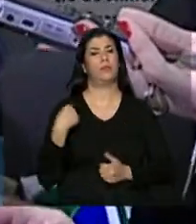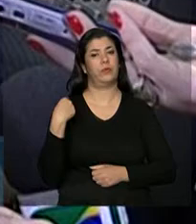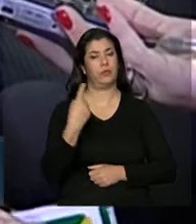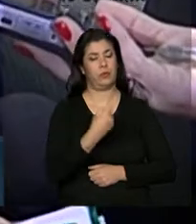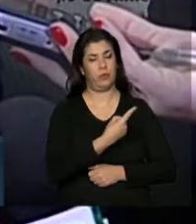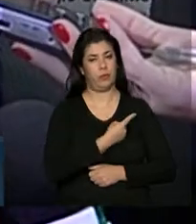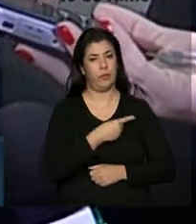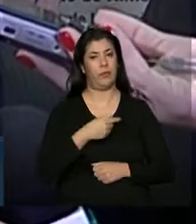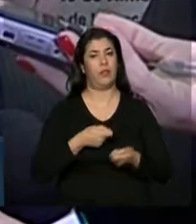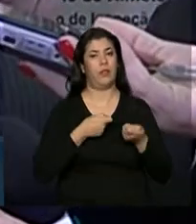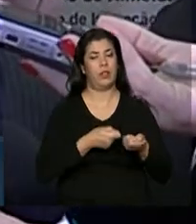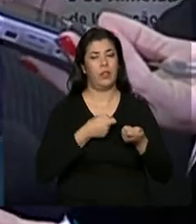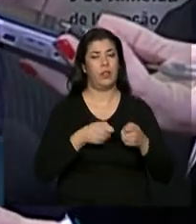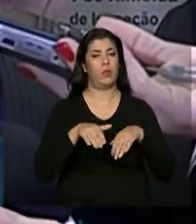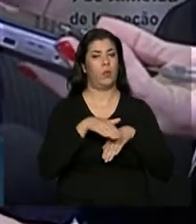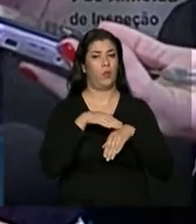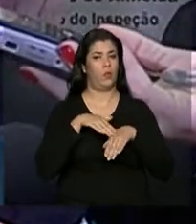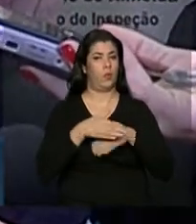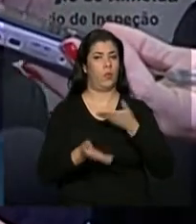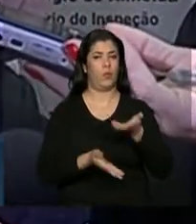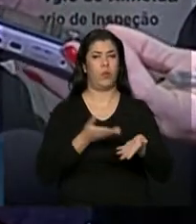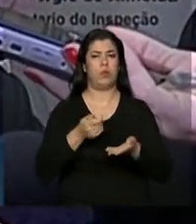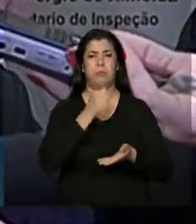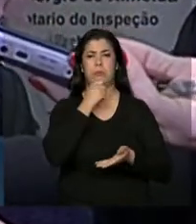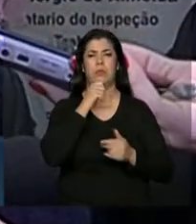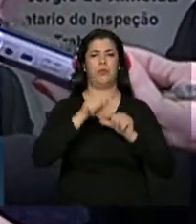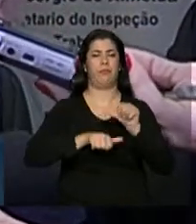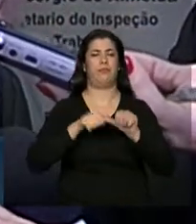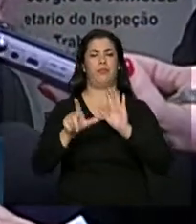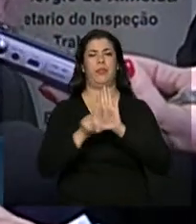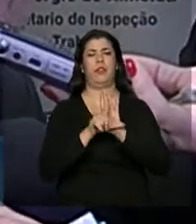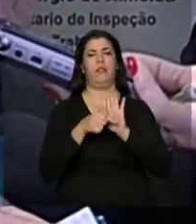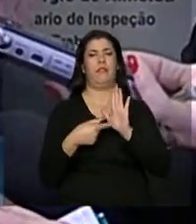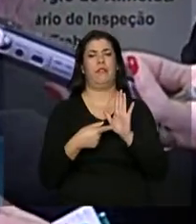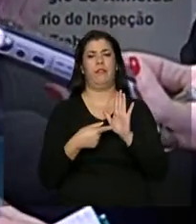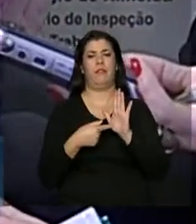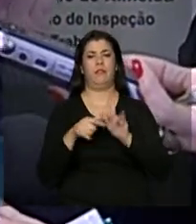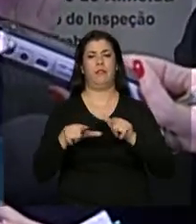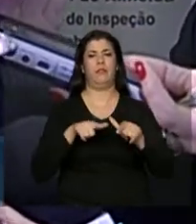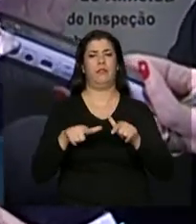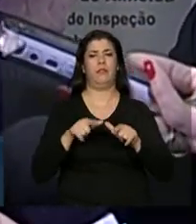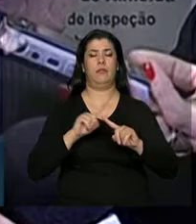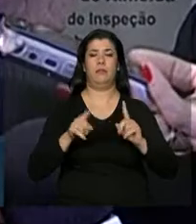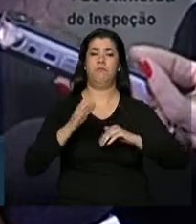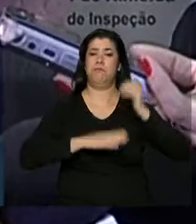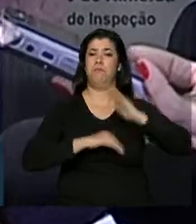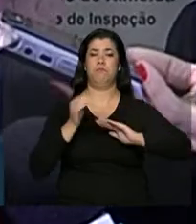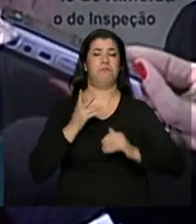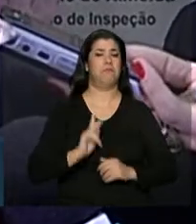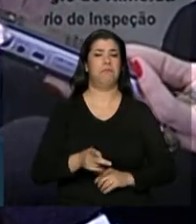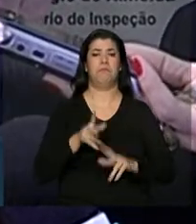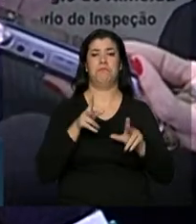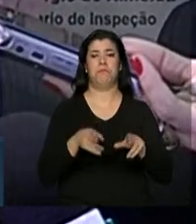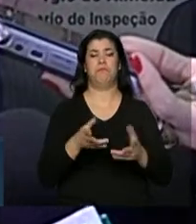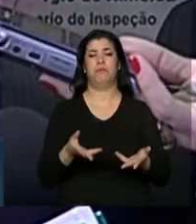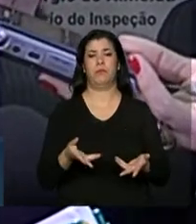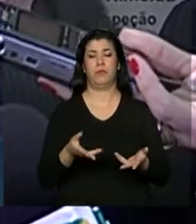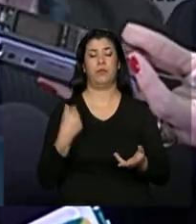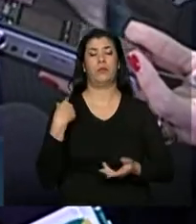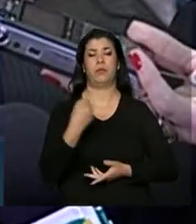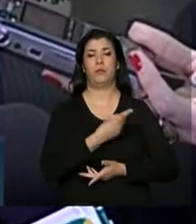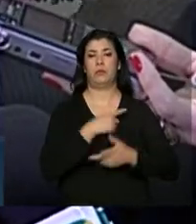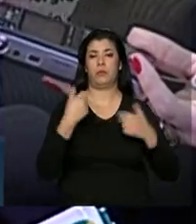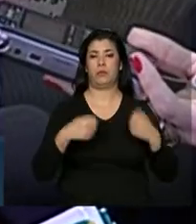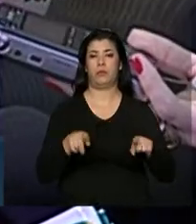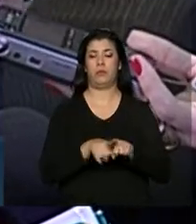procurar convencer de que não adianta mudar a lei, alterar a lei se as ações continuam sendo as mesmas. O que nós temos